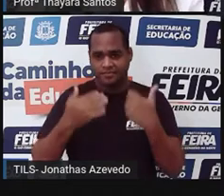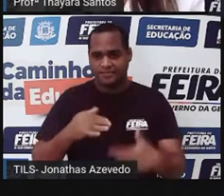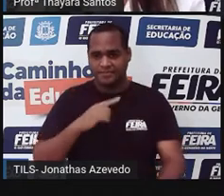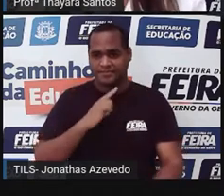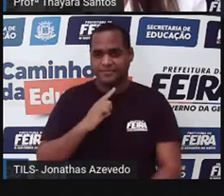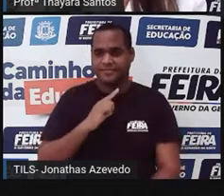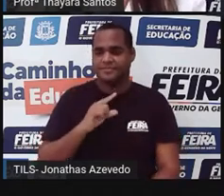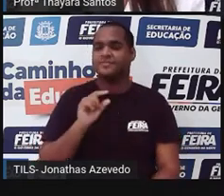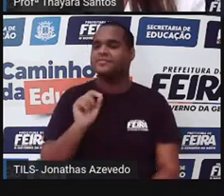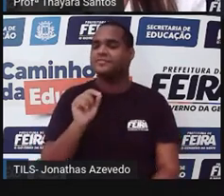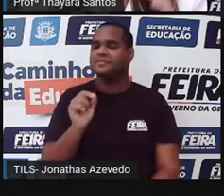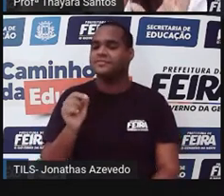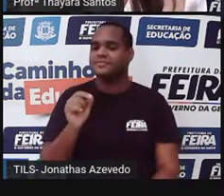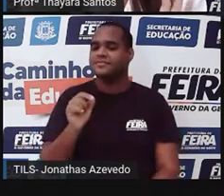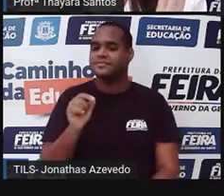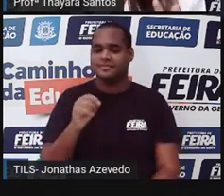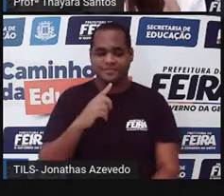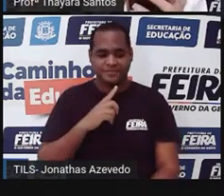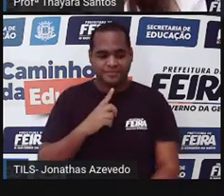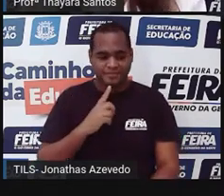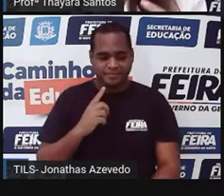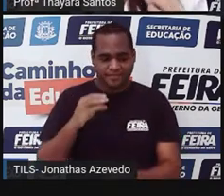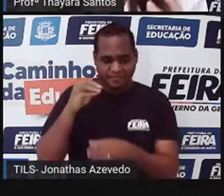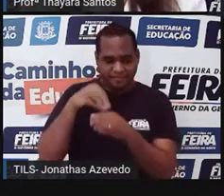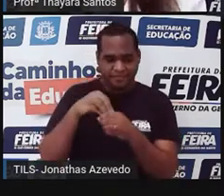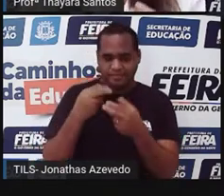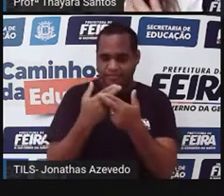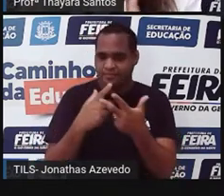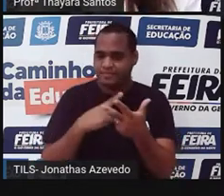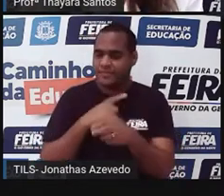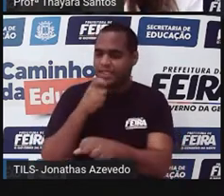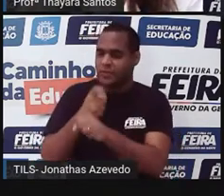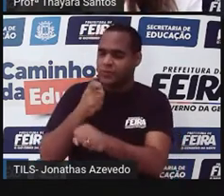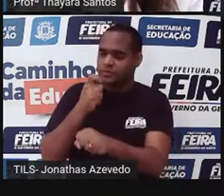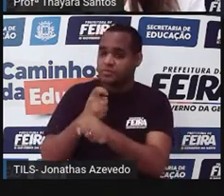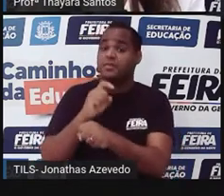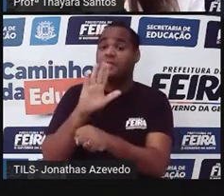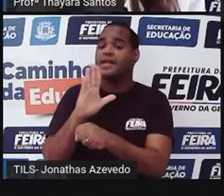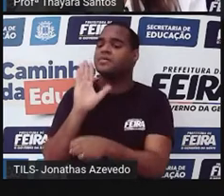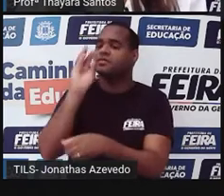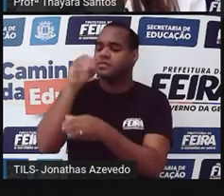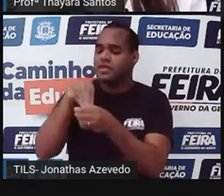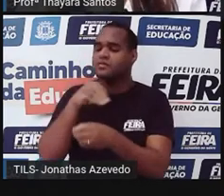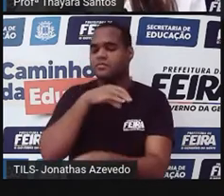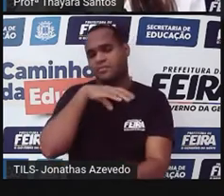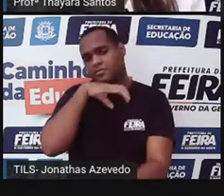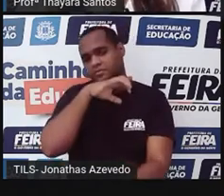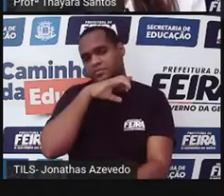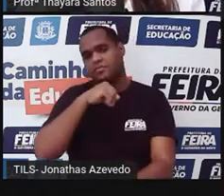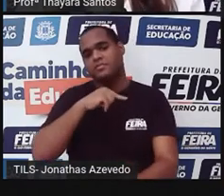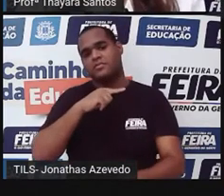calcário, ele é rígido, esse esqueleto é bem duro, bem rígido e fica internamente nesses animais.